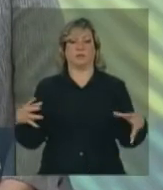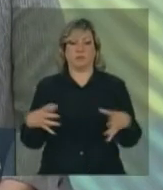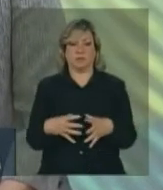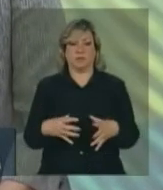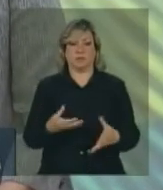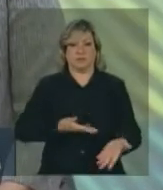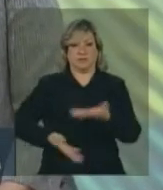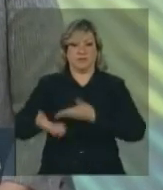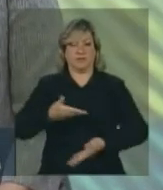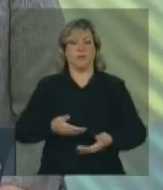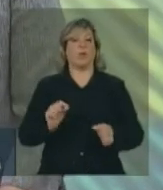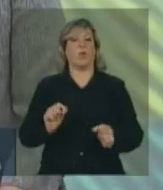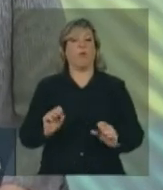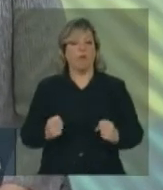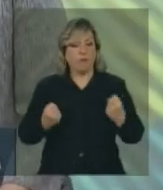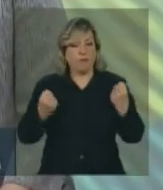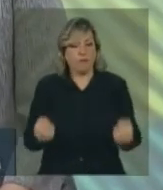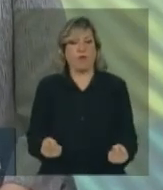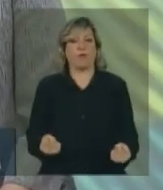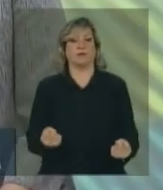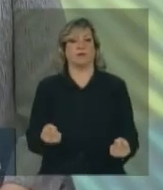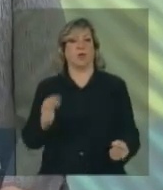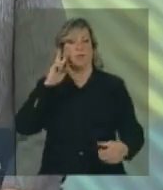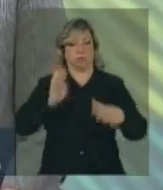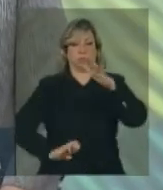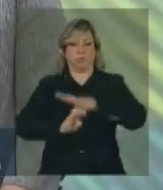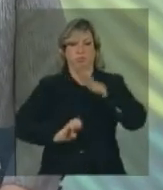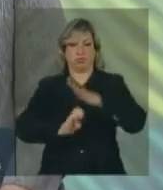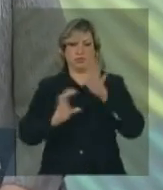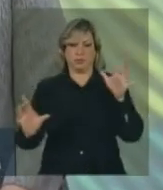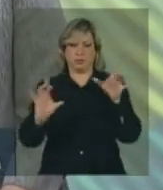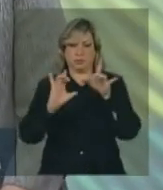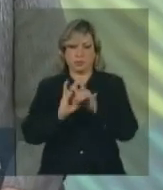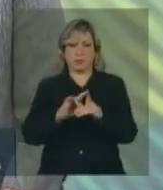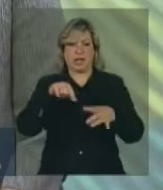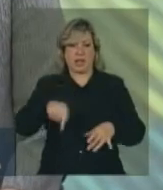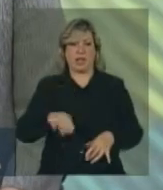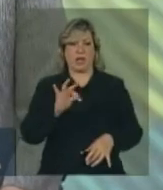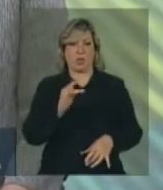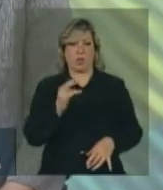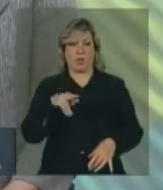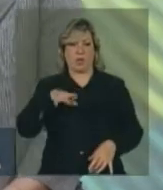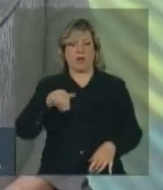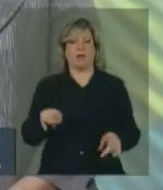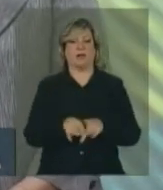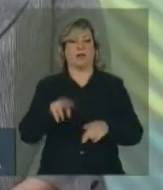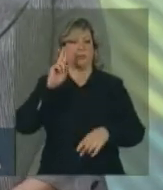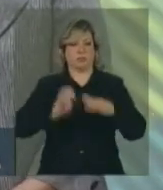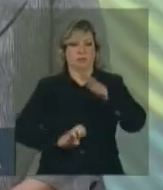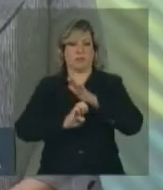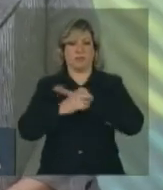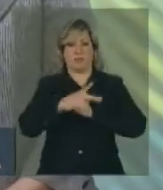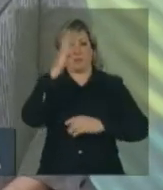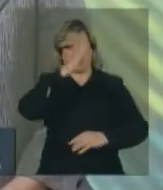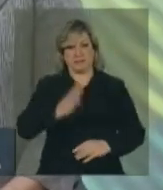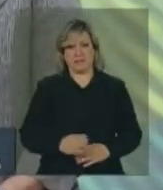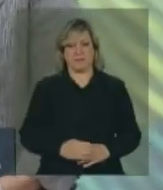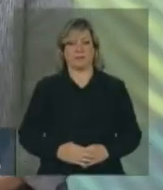a força do empresariado aqui da Turquia e do empresariado brasileiro.